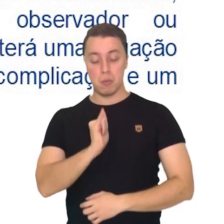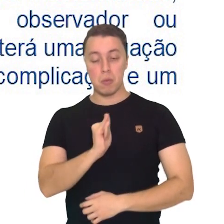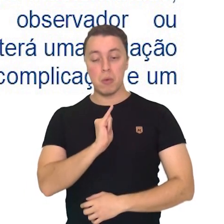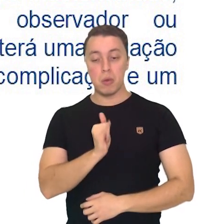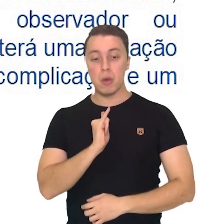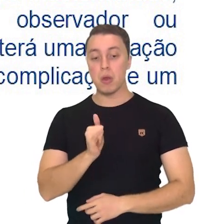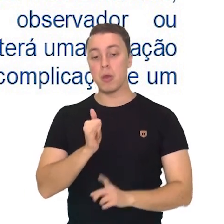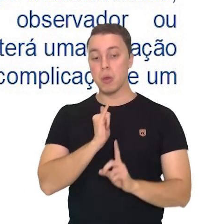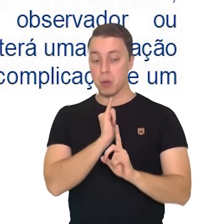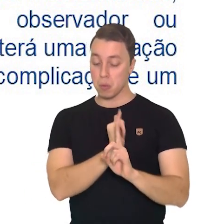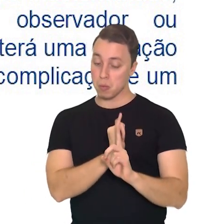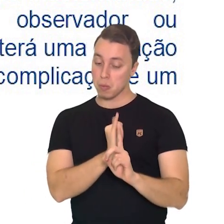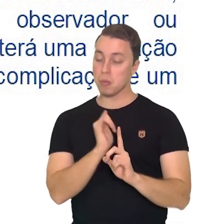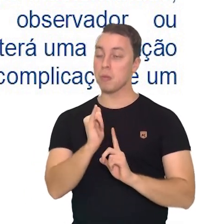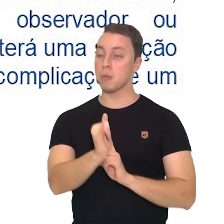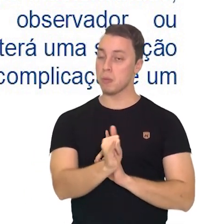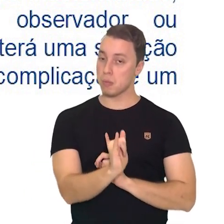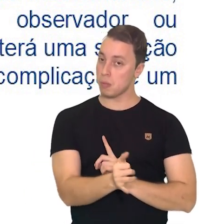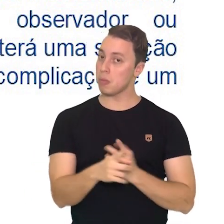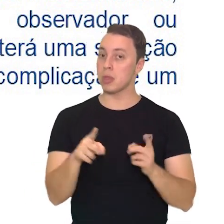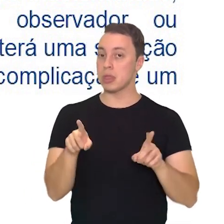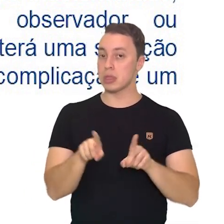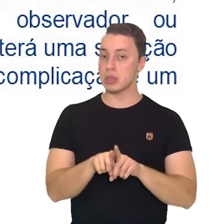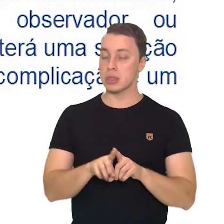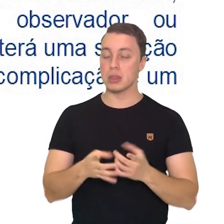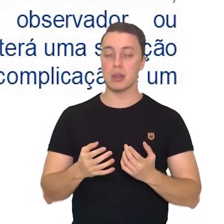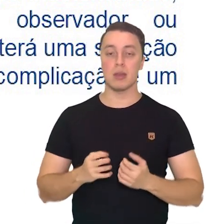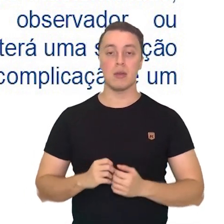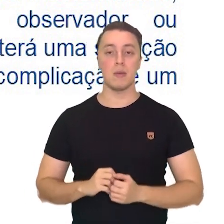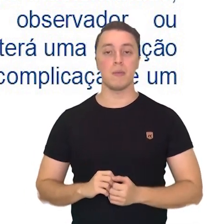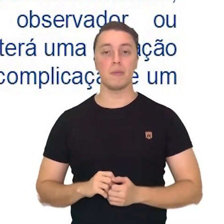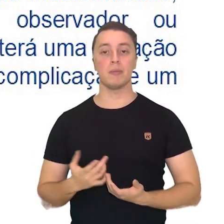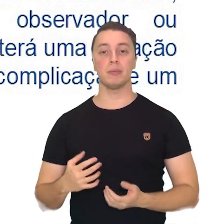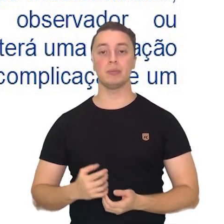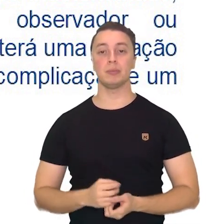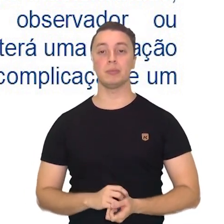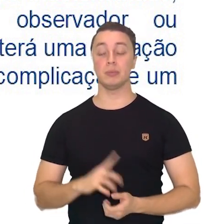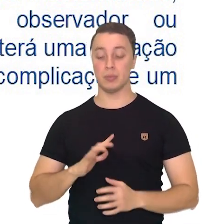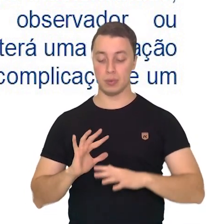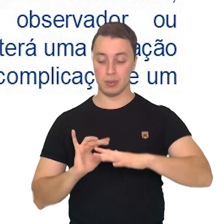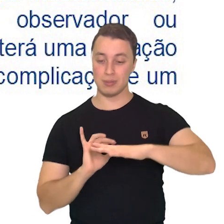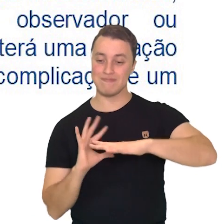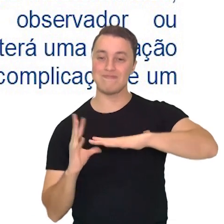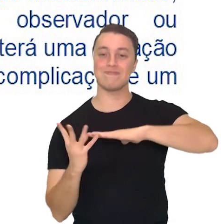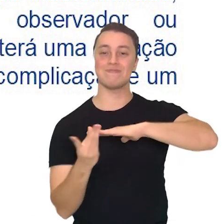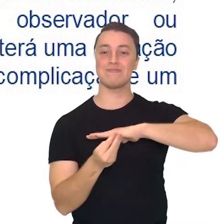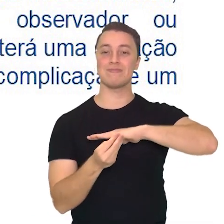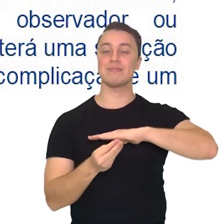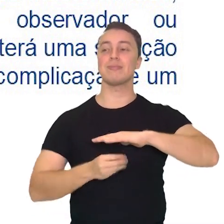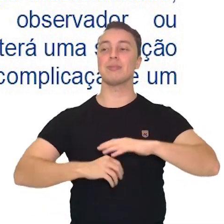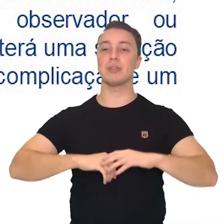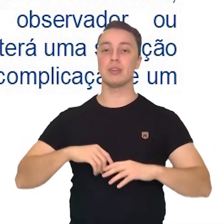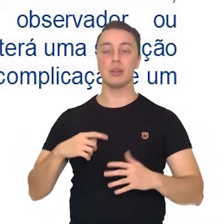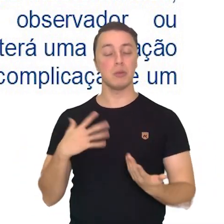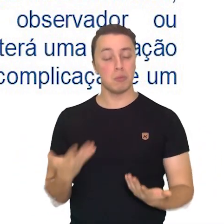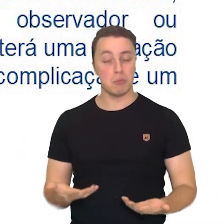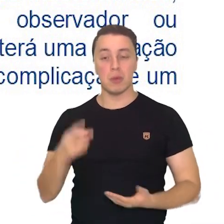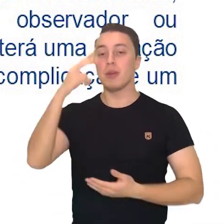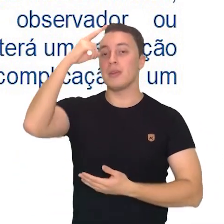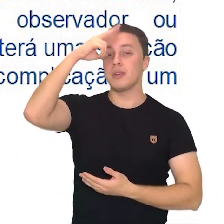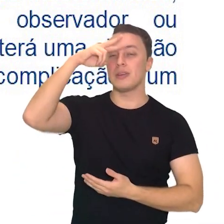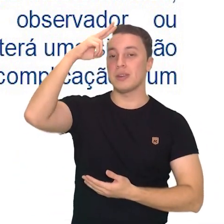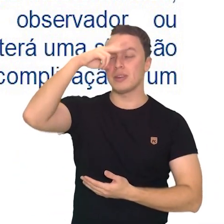ser o observador ou o próprio personagem. Um enredo, isto é, uma história, que terá